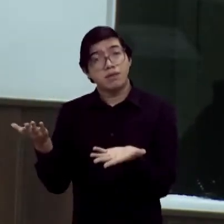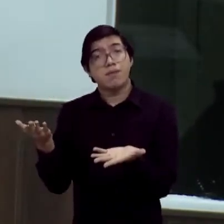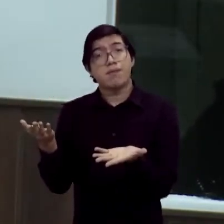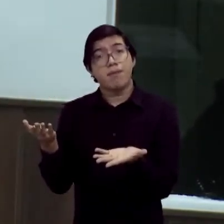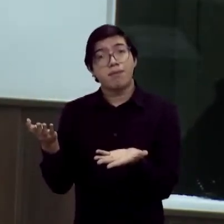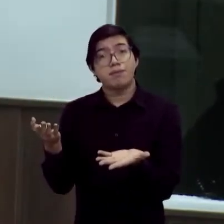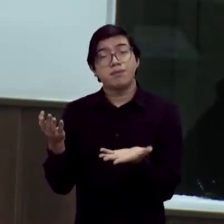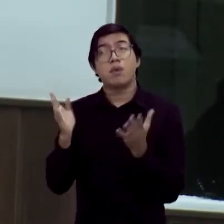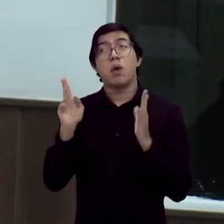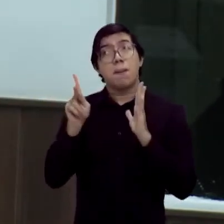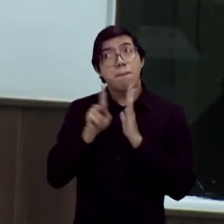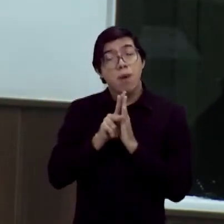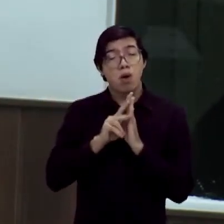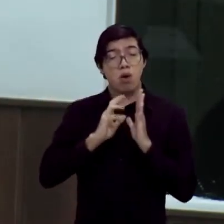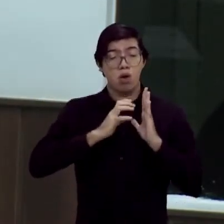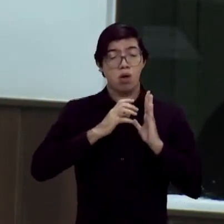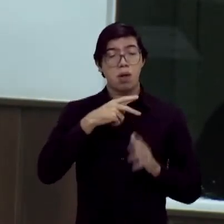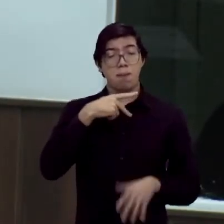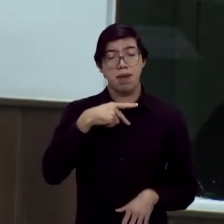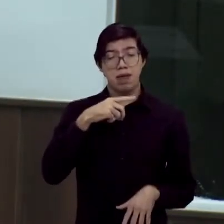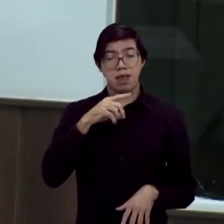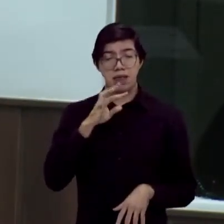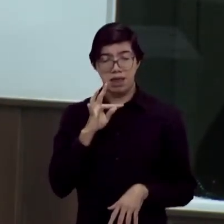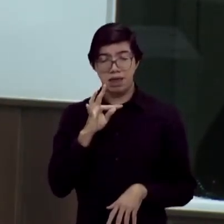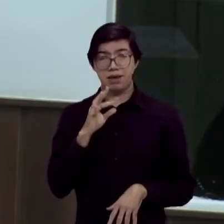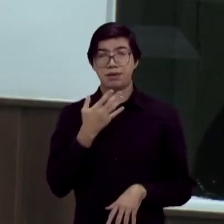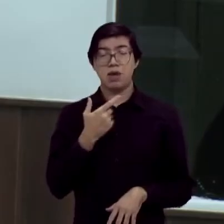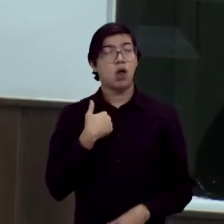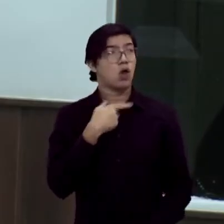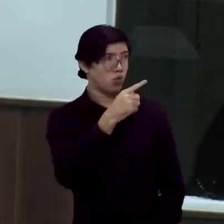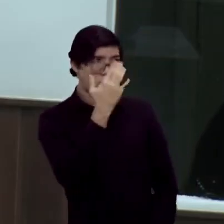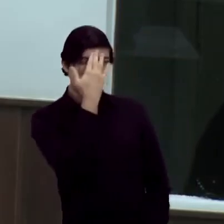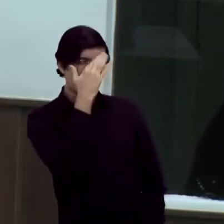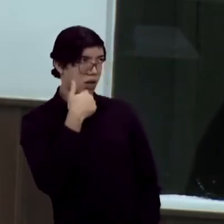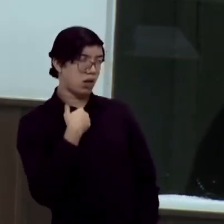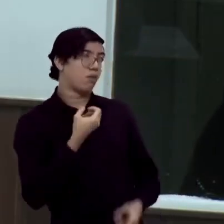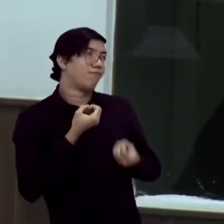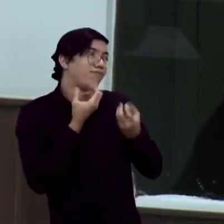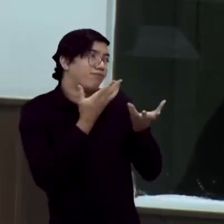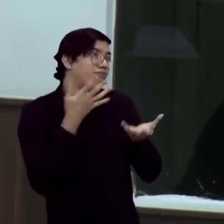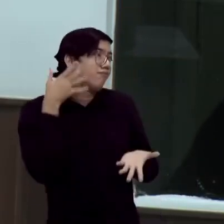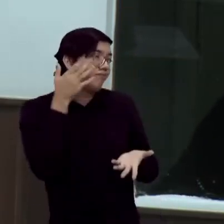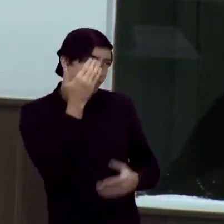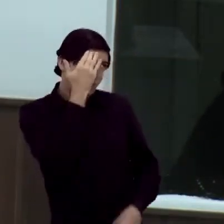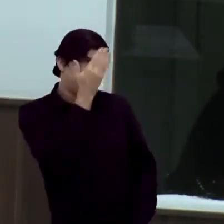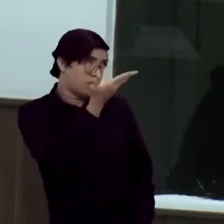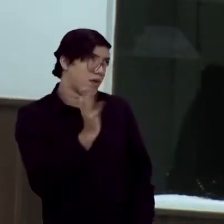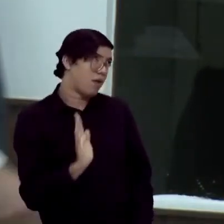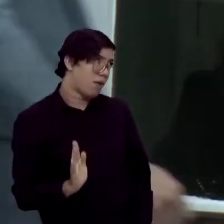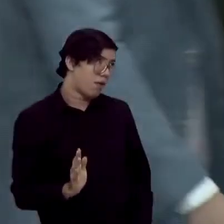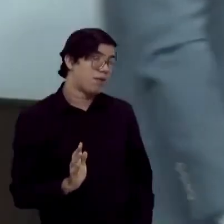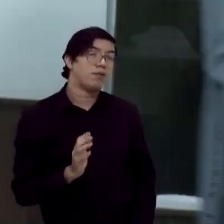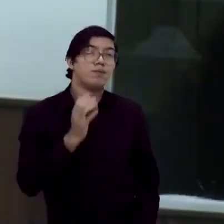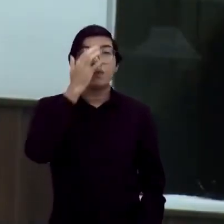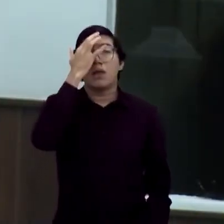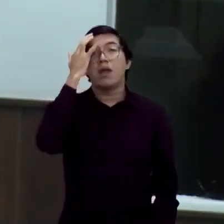Do PDT. Você não entendeu minha fala mesmo. Não entendi, não. entendi. Eu entendi como V. Exª disse que lamentava